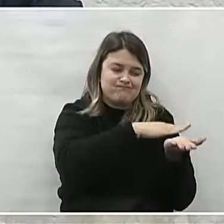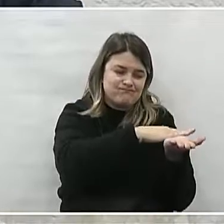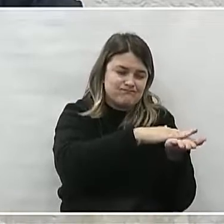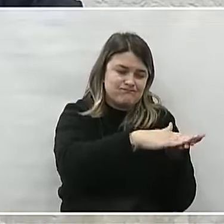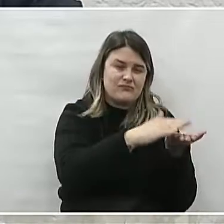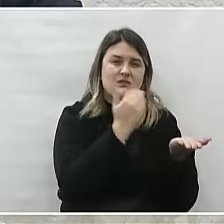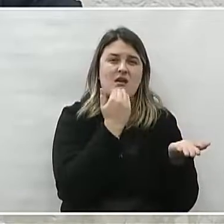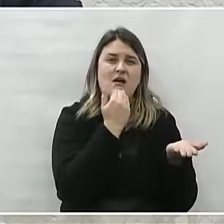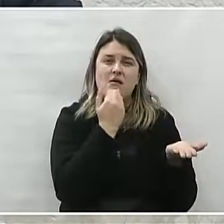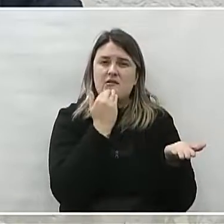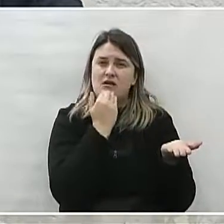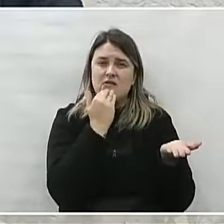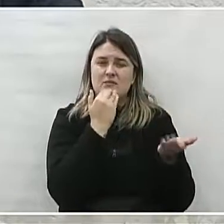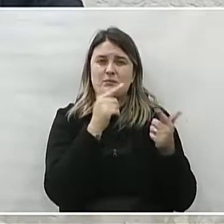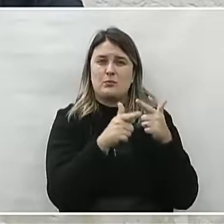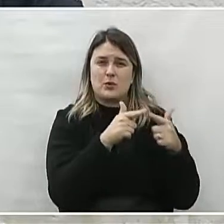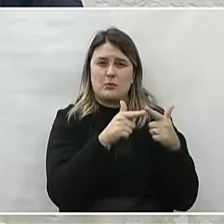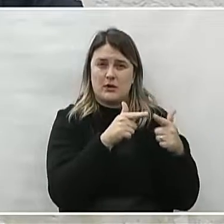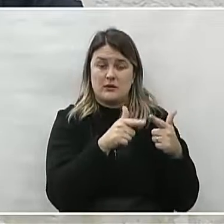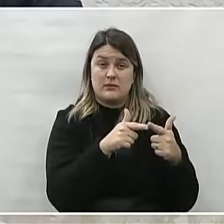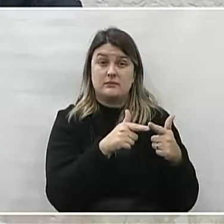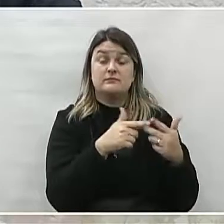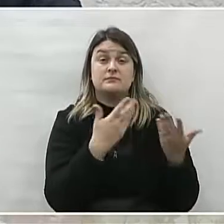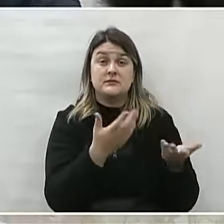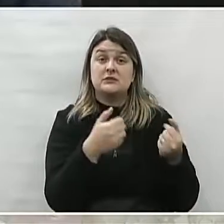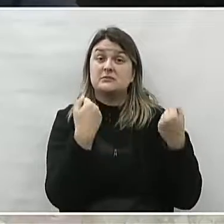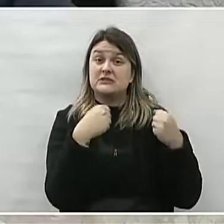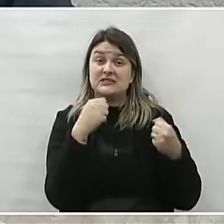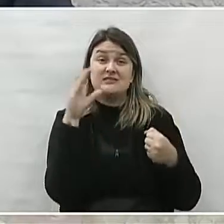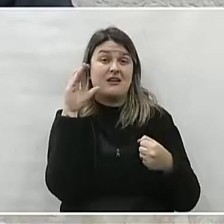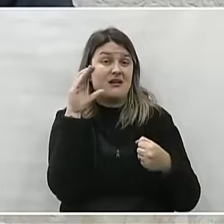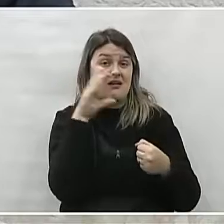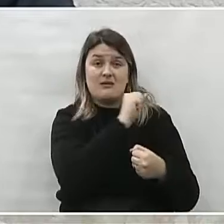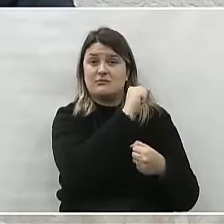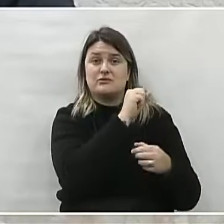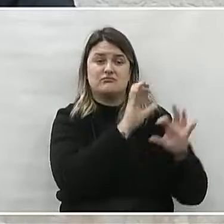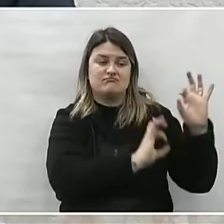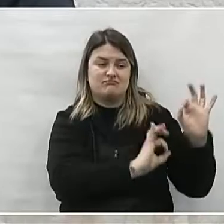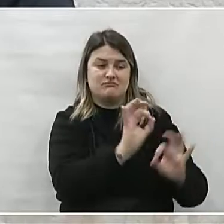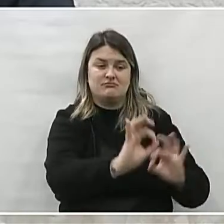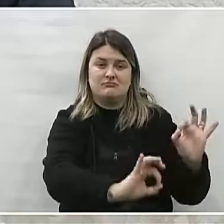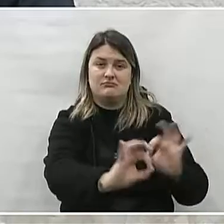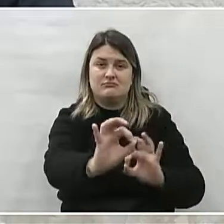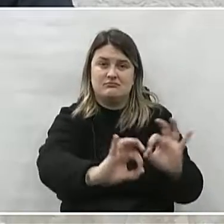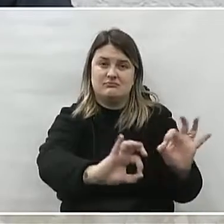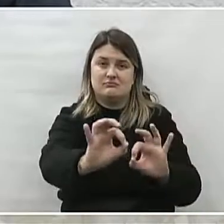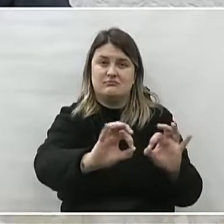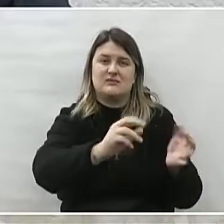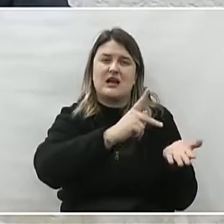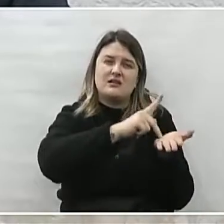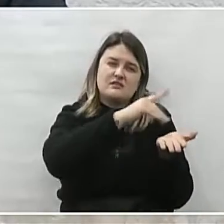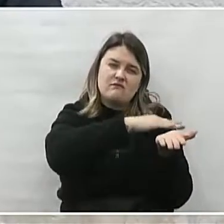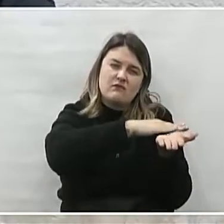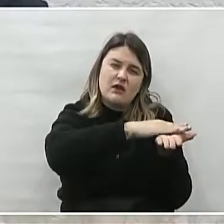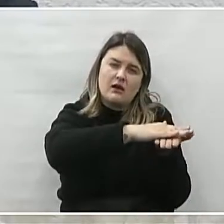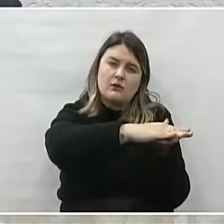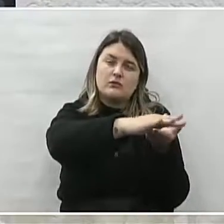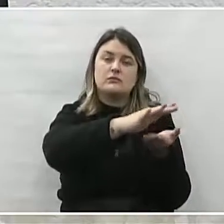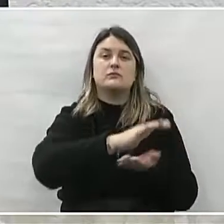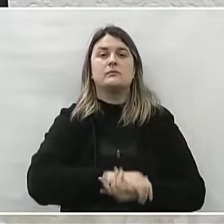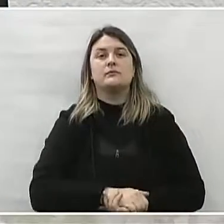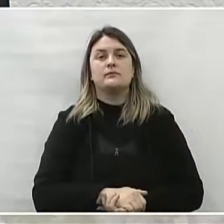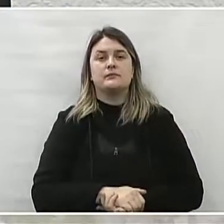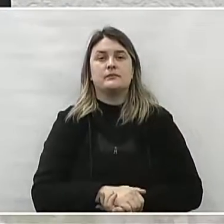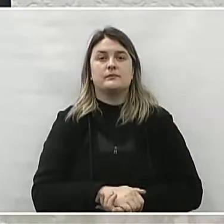buracos e desníveis, necessitando assim o mais breve possível a recuperação e manutenção da mesma.